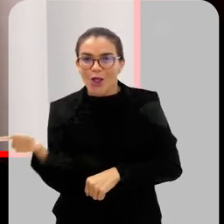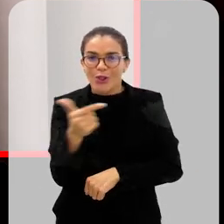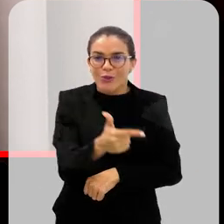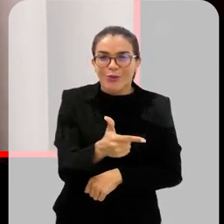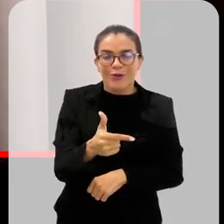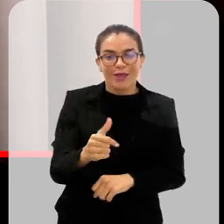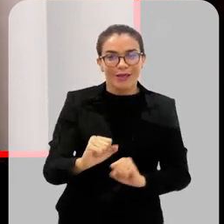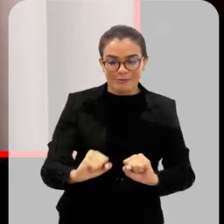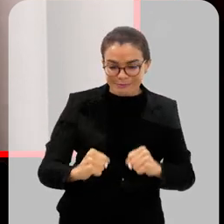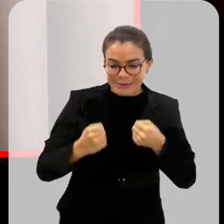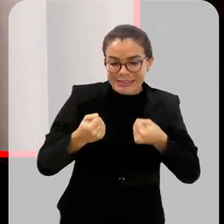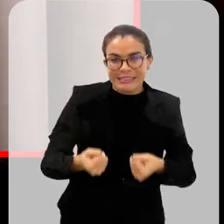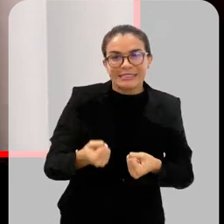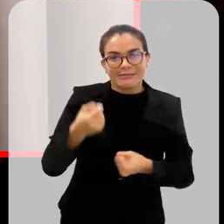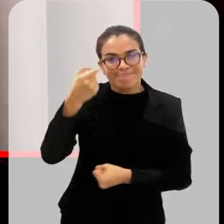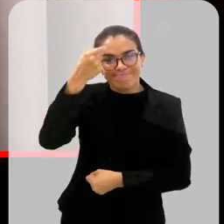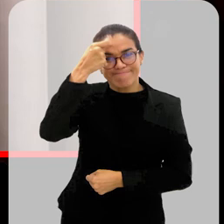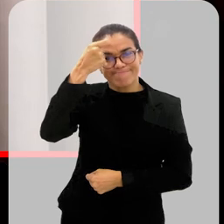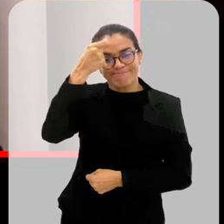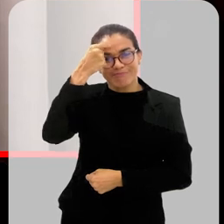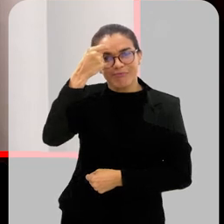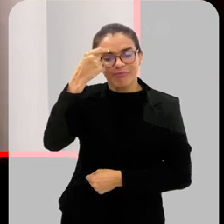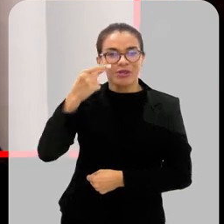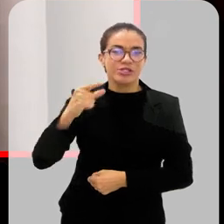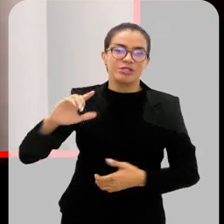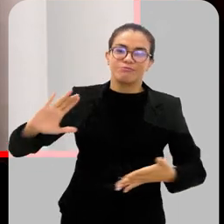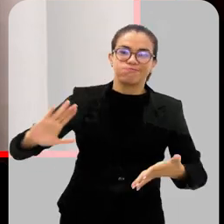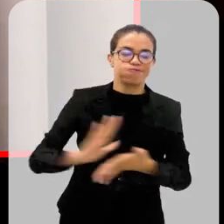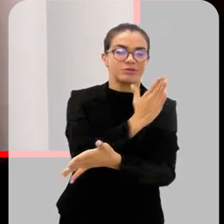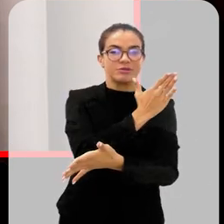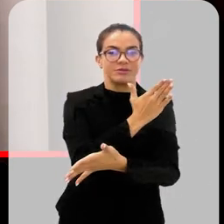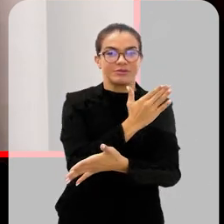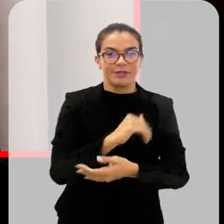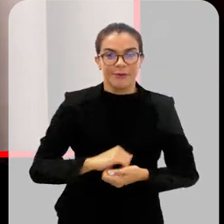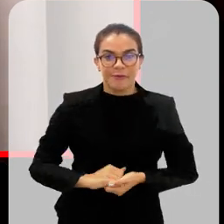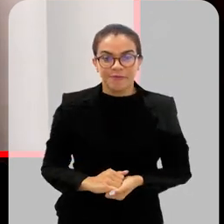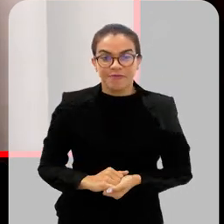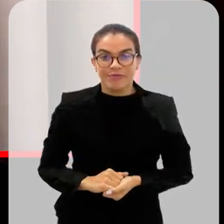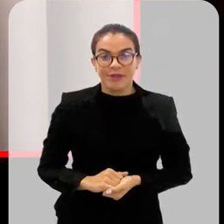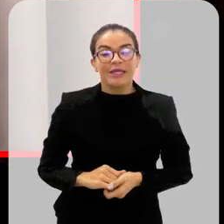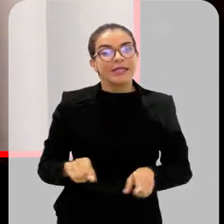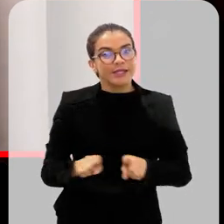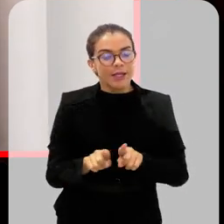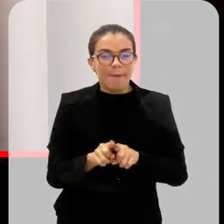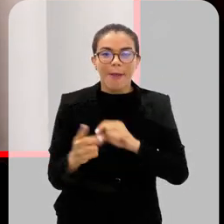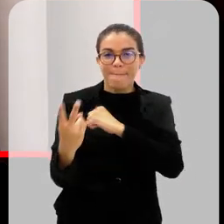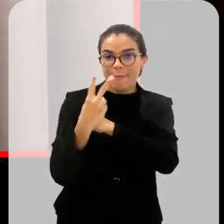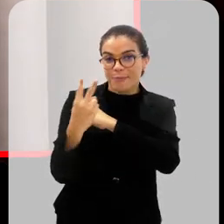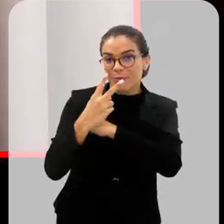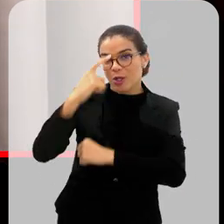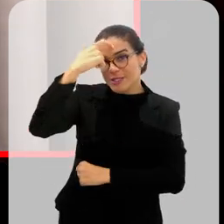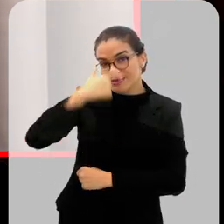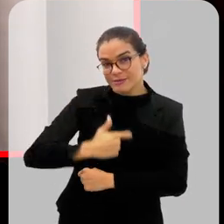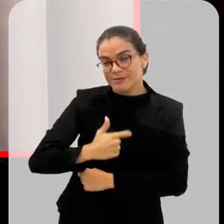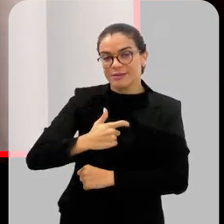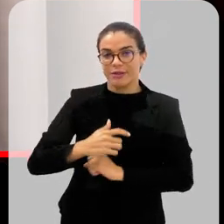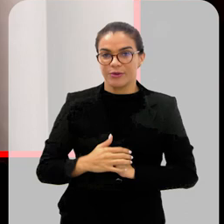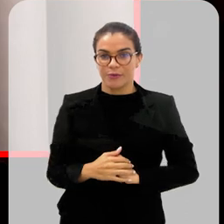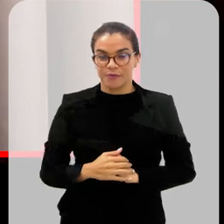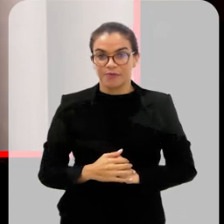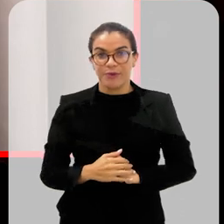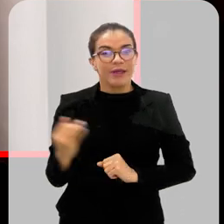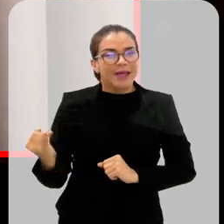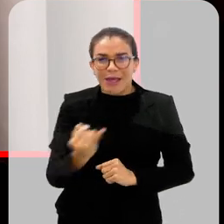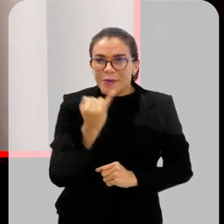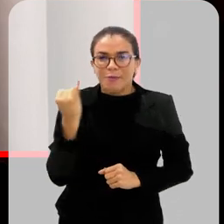do que o esforço consciente de cada um de eliminar esses criadouros. E, obviamente, usar medidas de proteção individual. Sim.